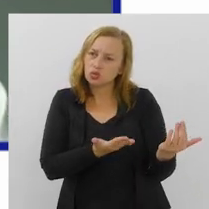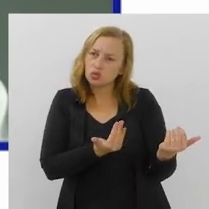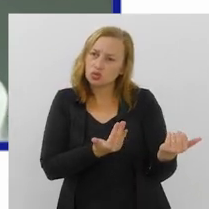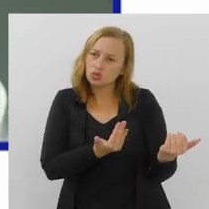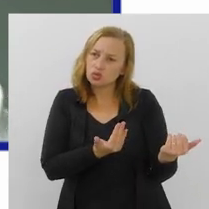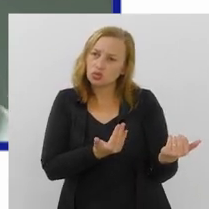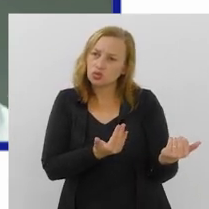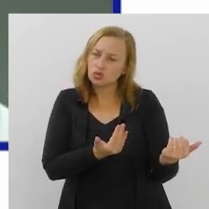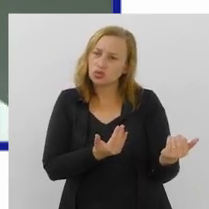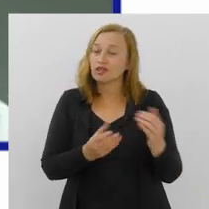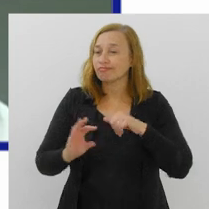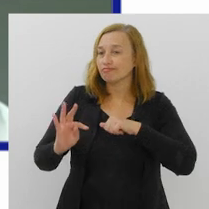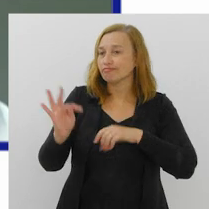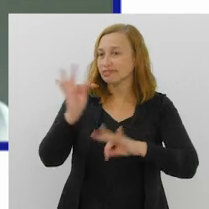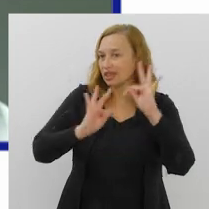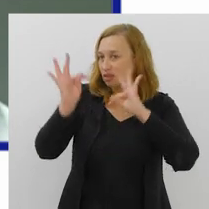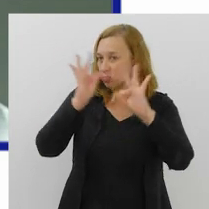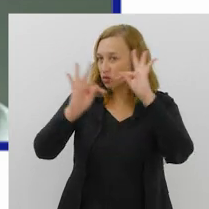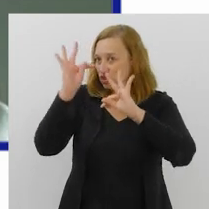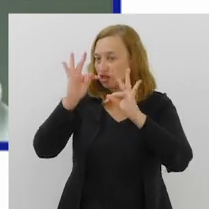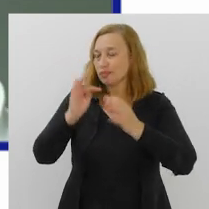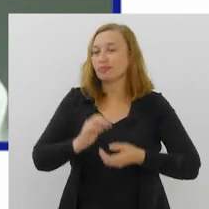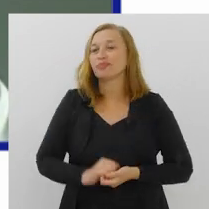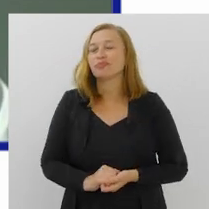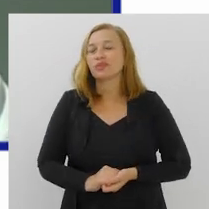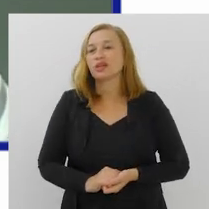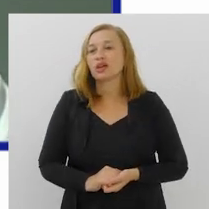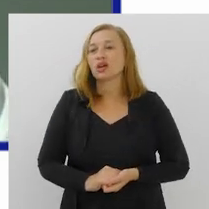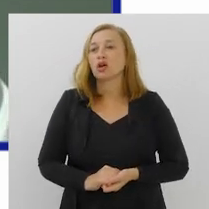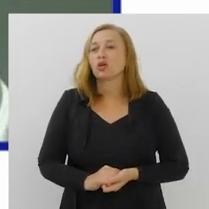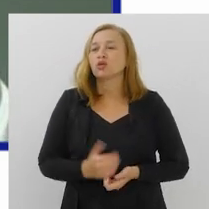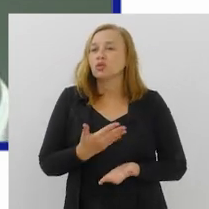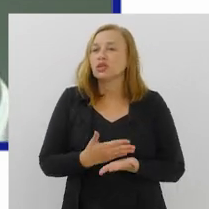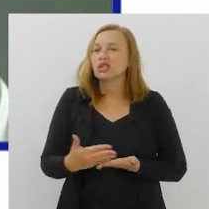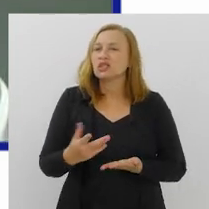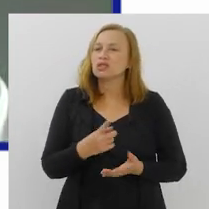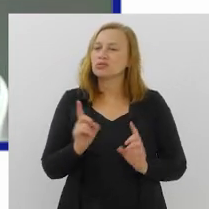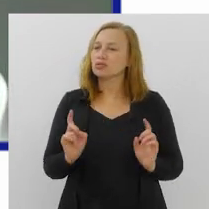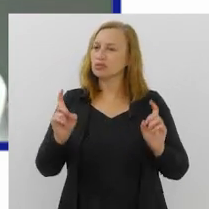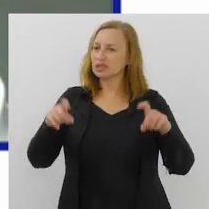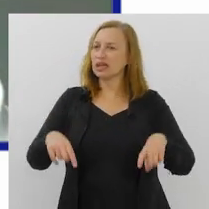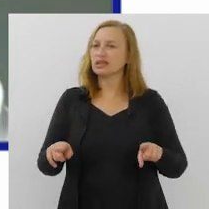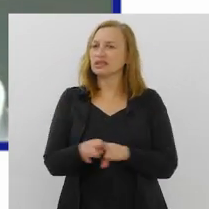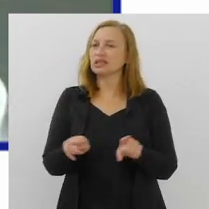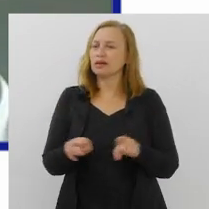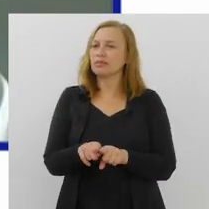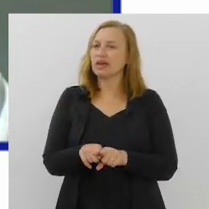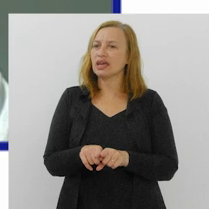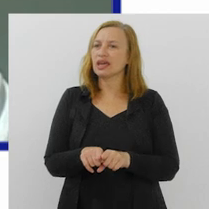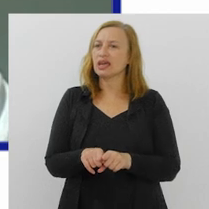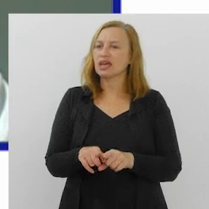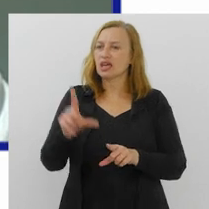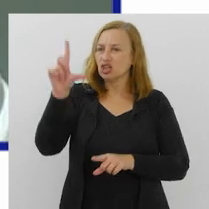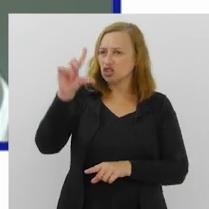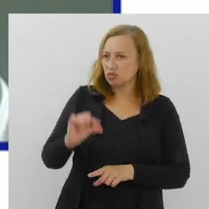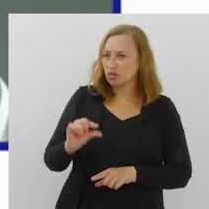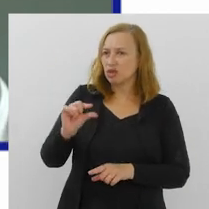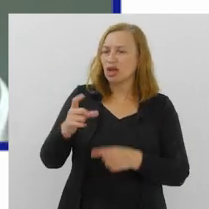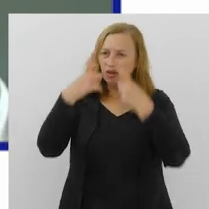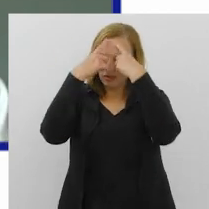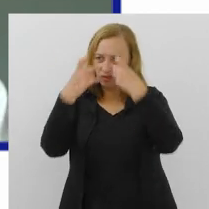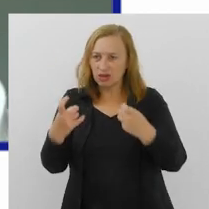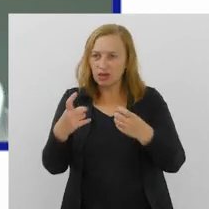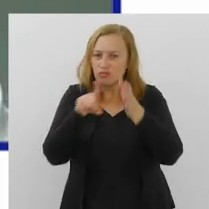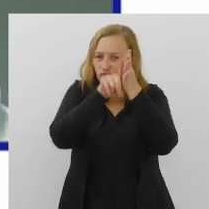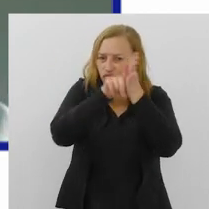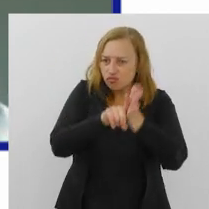especificamente para a juventude na questão da tecnologia. No começo do nosso mandato, também